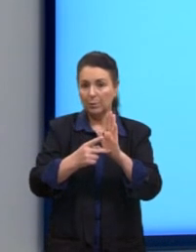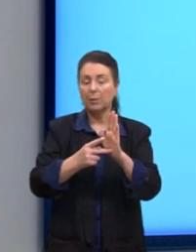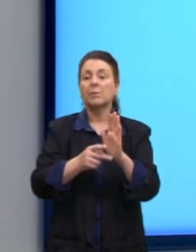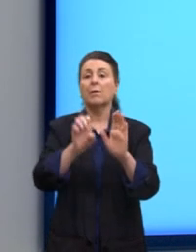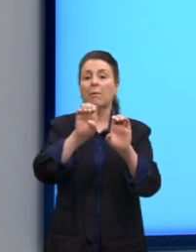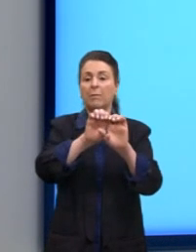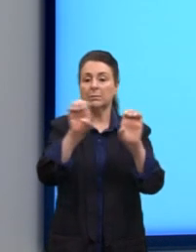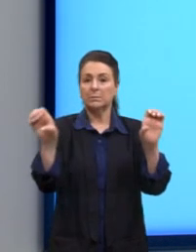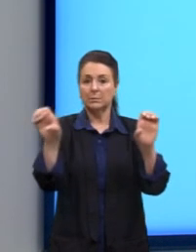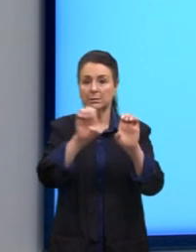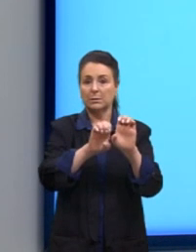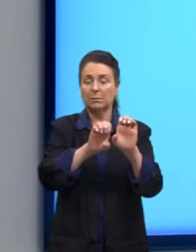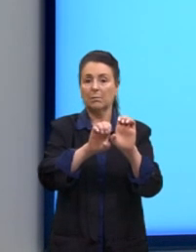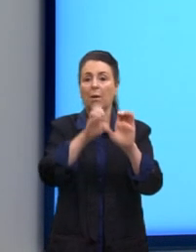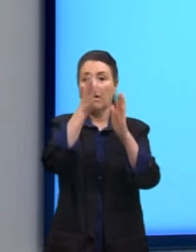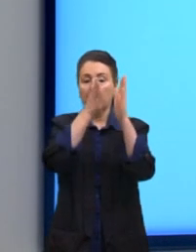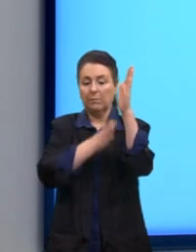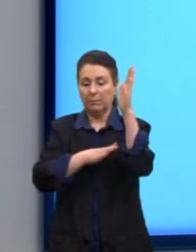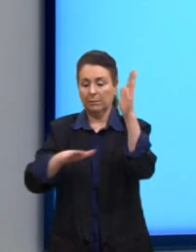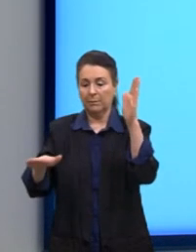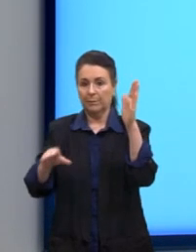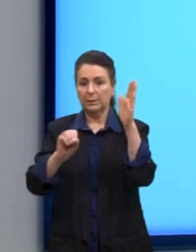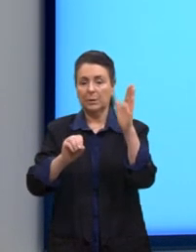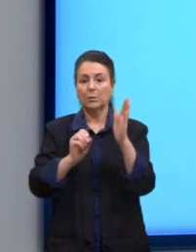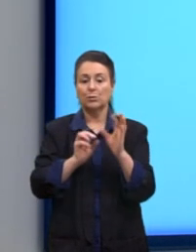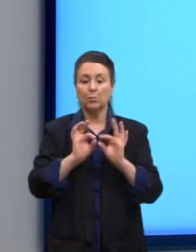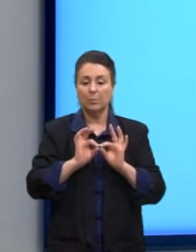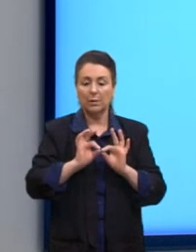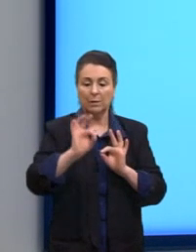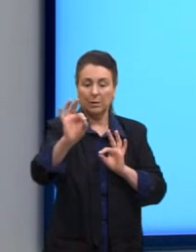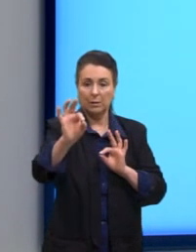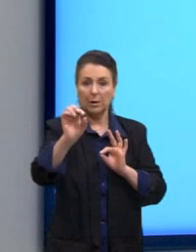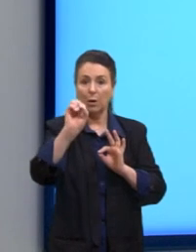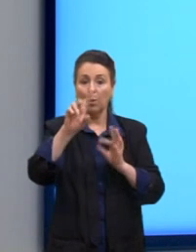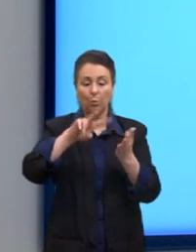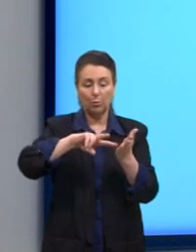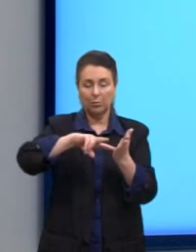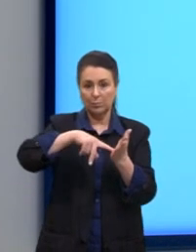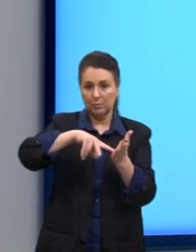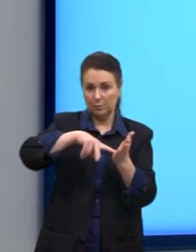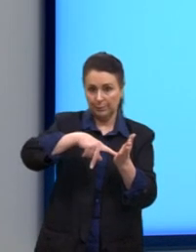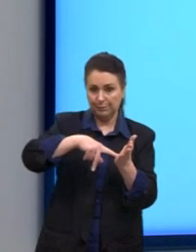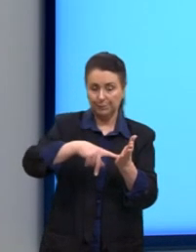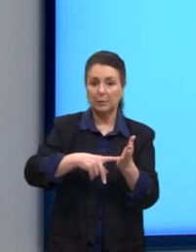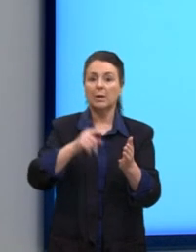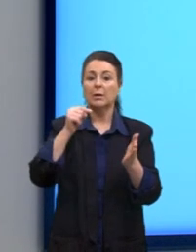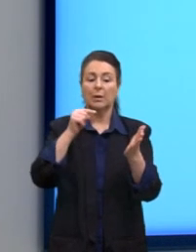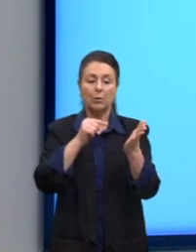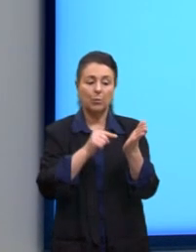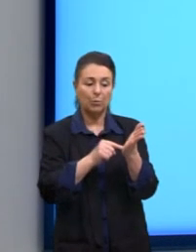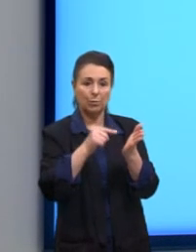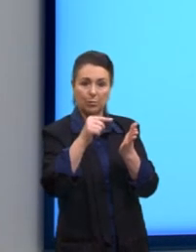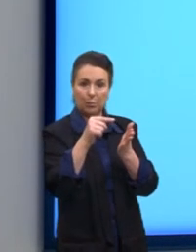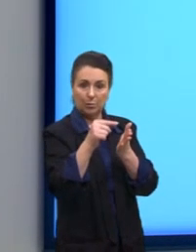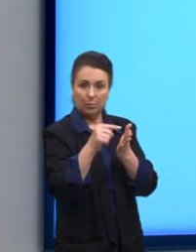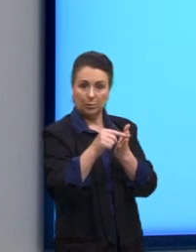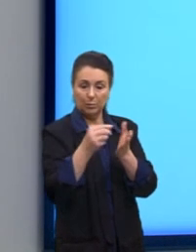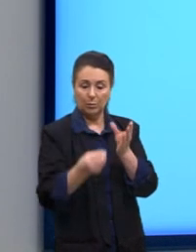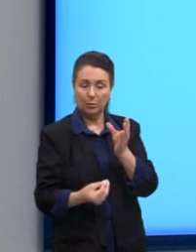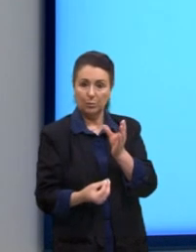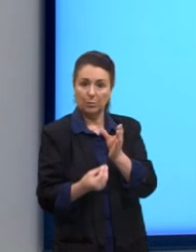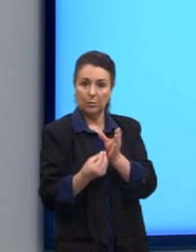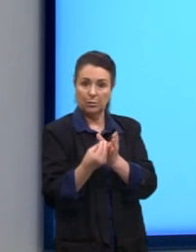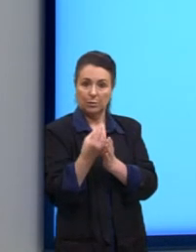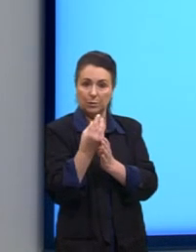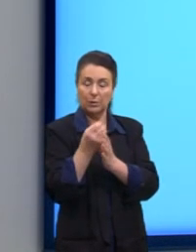de uma reta ou de uma circunferência que passa pelos pontos e pela origem do sistema de